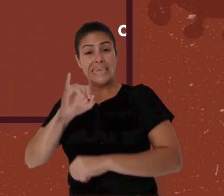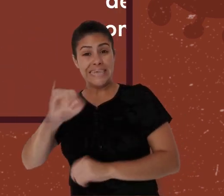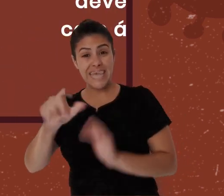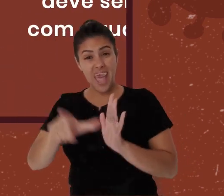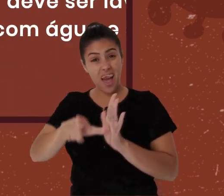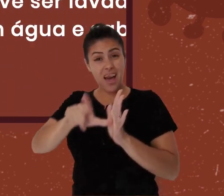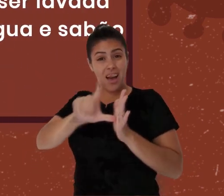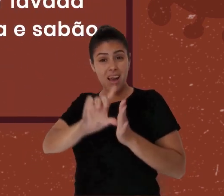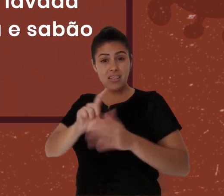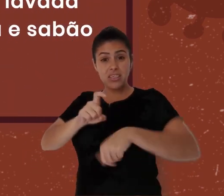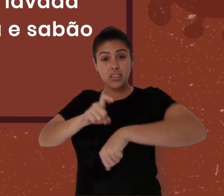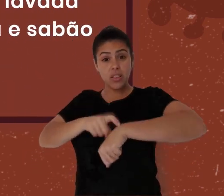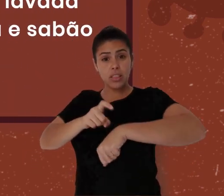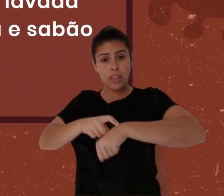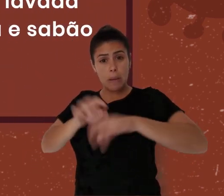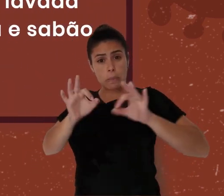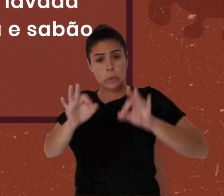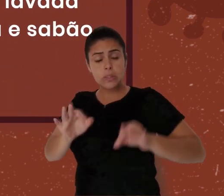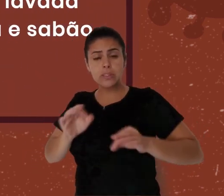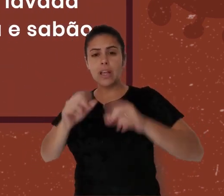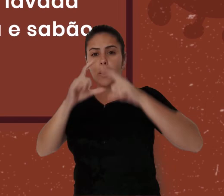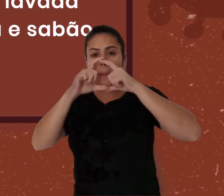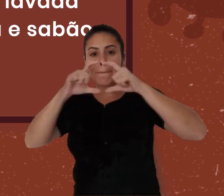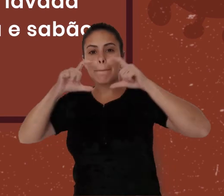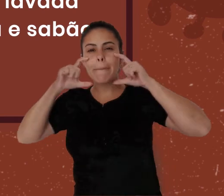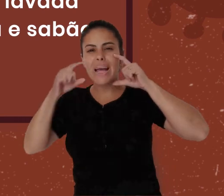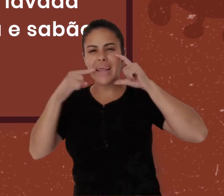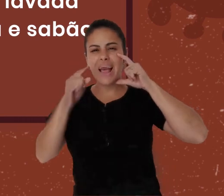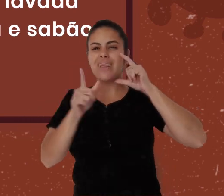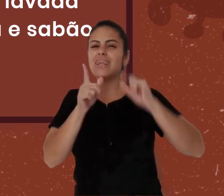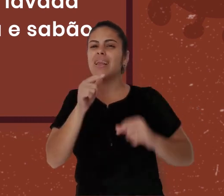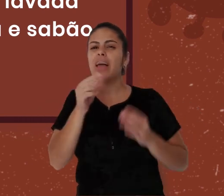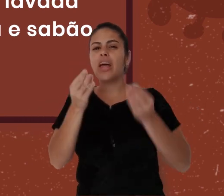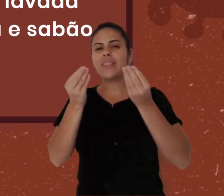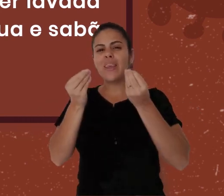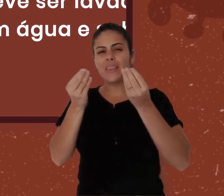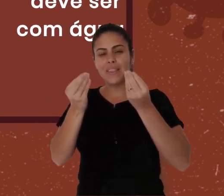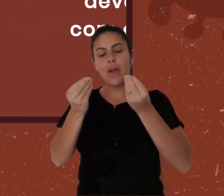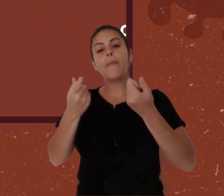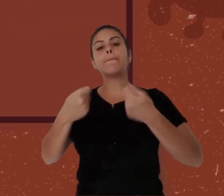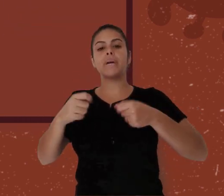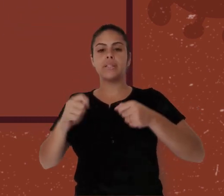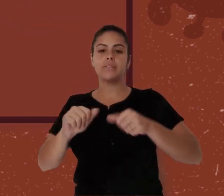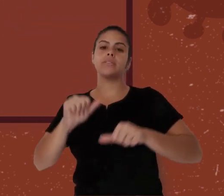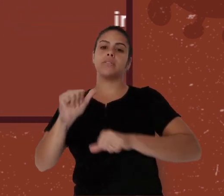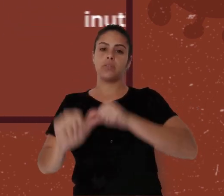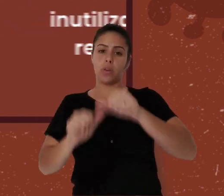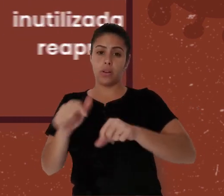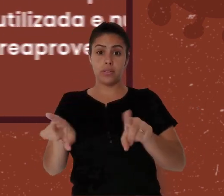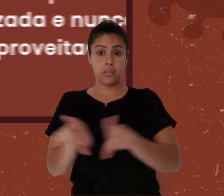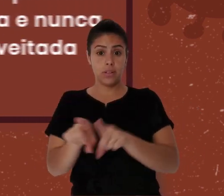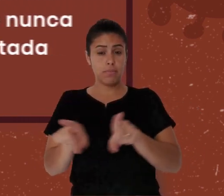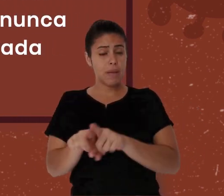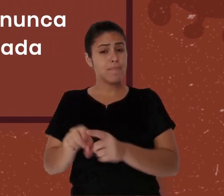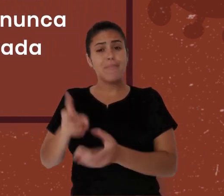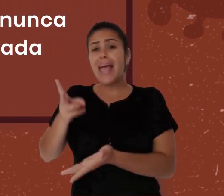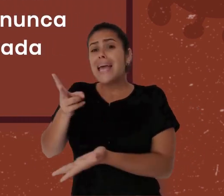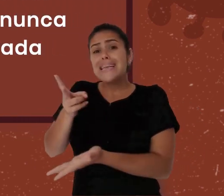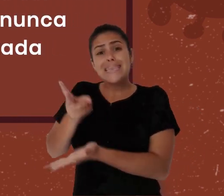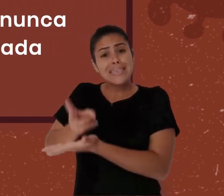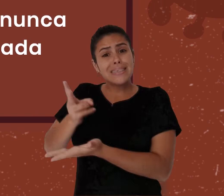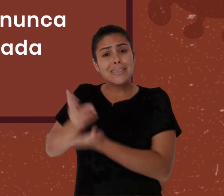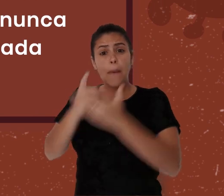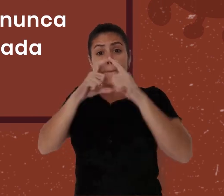terminar de ser usada, a máscara de tecido deve ser lavada com água e sabão. Já a descartável deve ser sempre